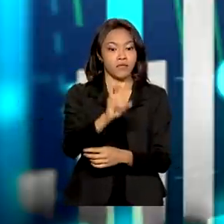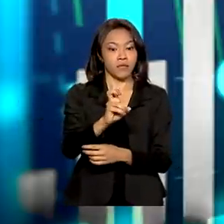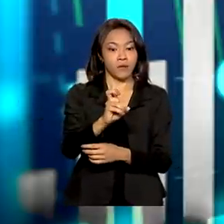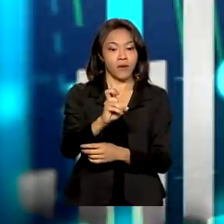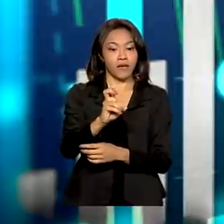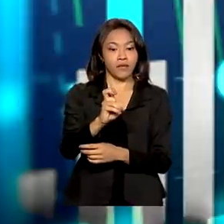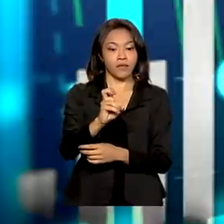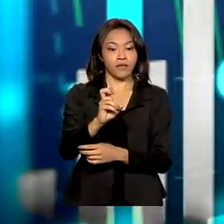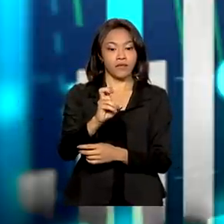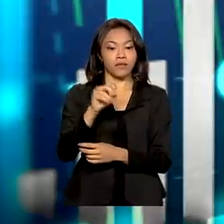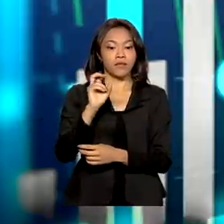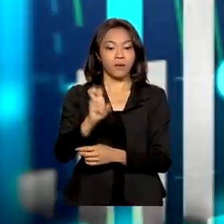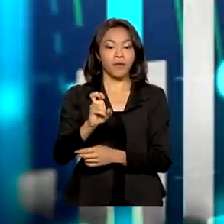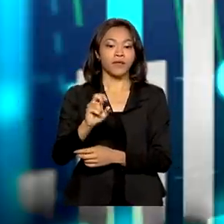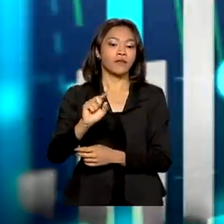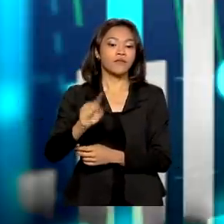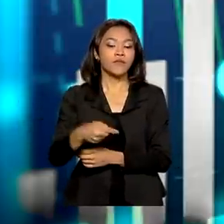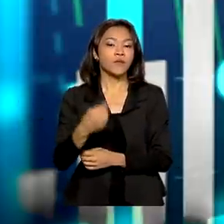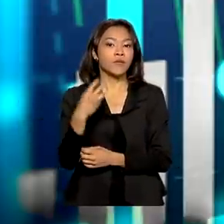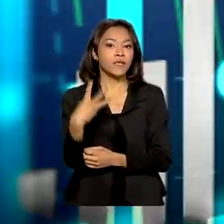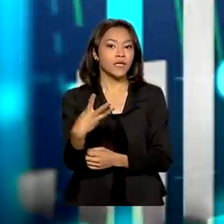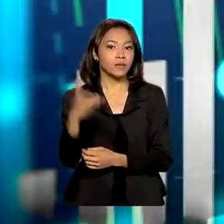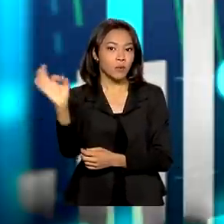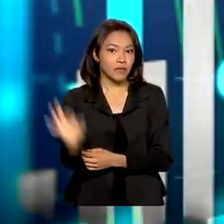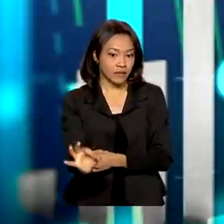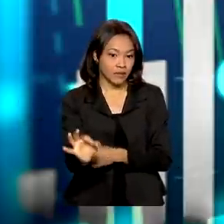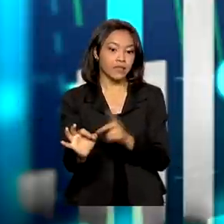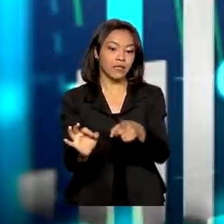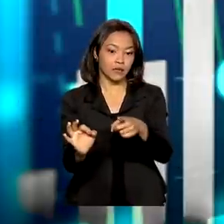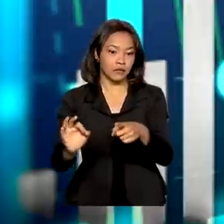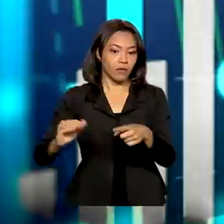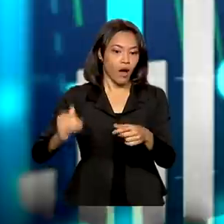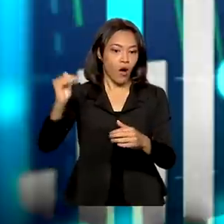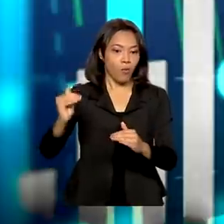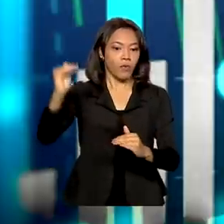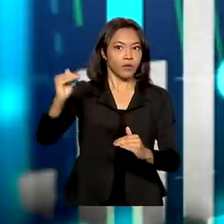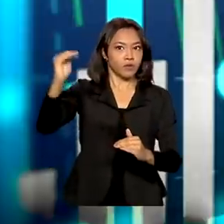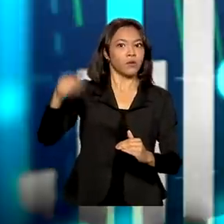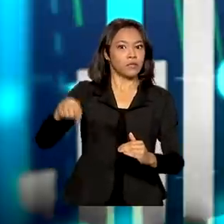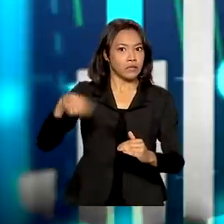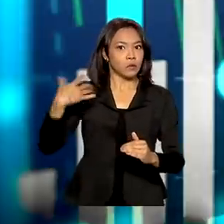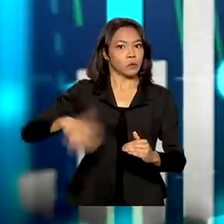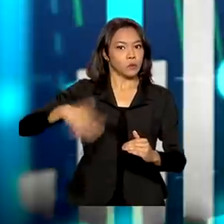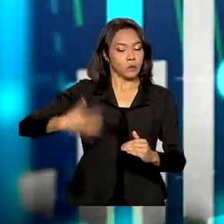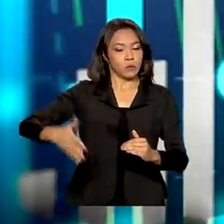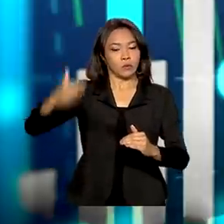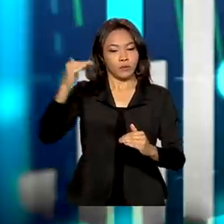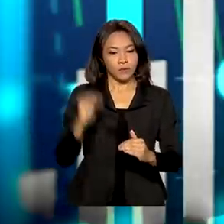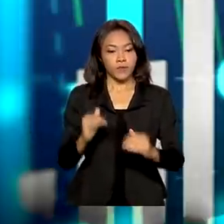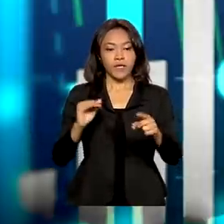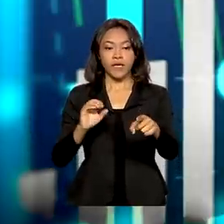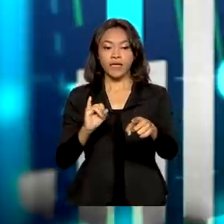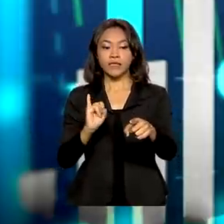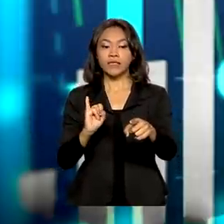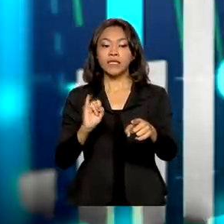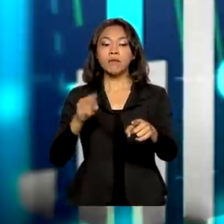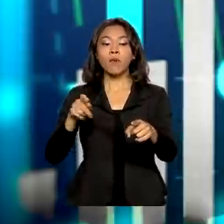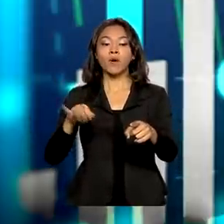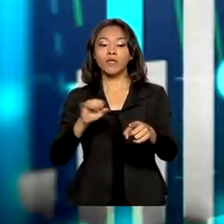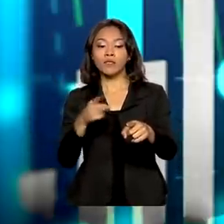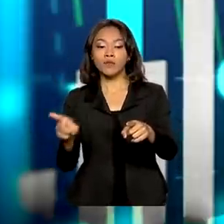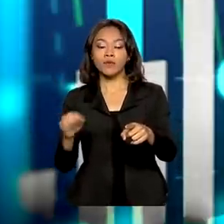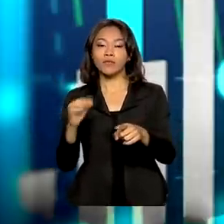nessa primeira semana, em relação ao mesmo período do ano passado, o que é bastante significativo. E as importações, por outro lado, subiram apenas